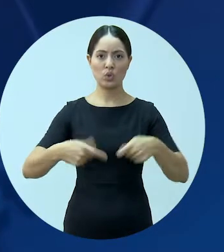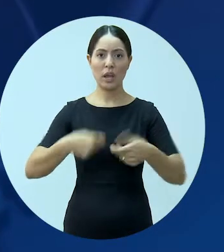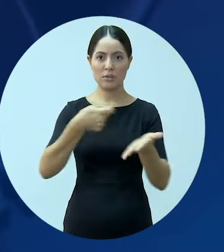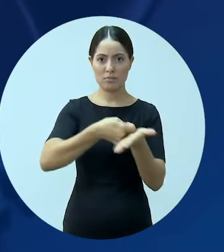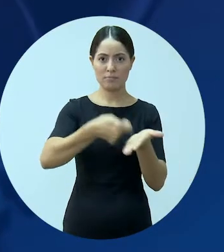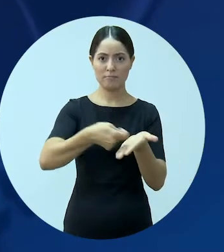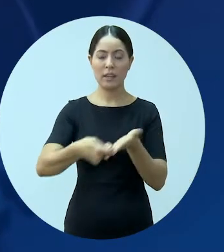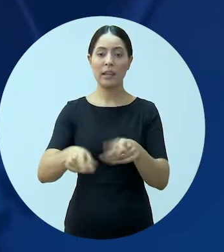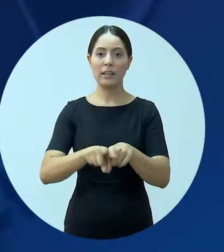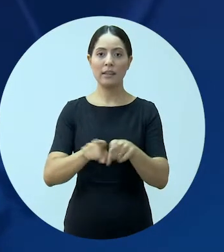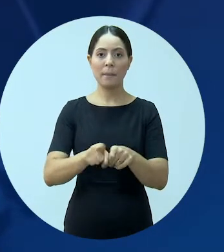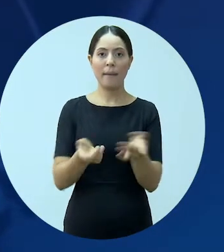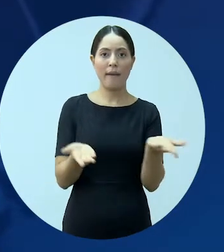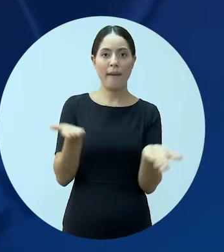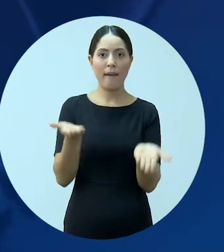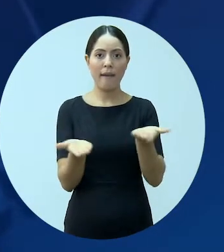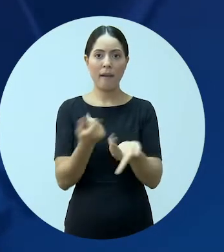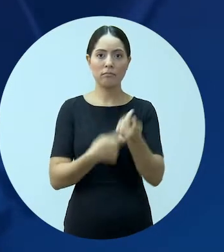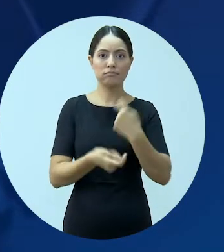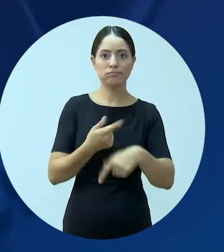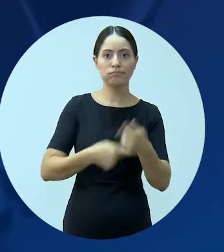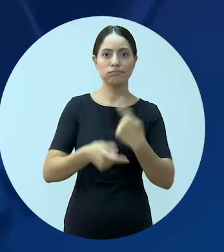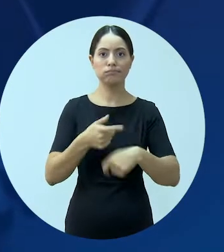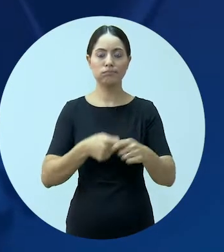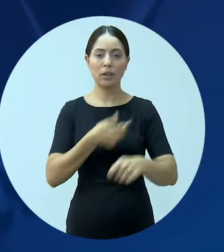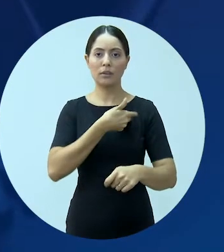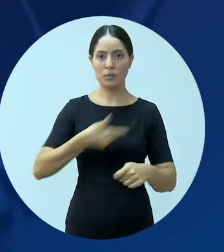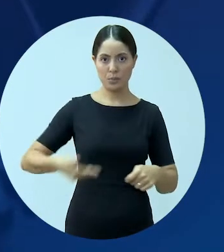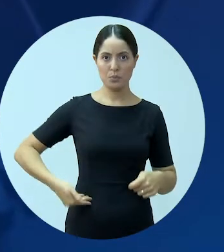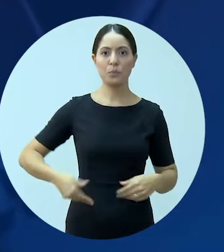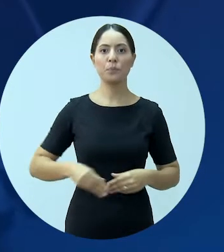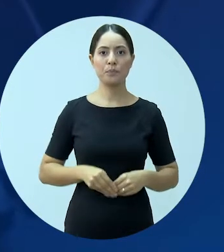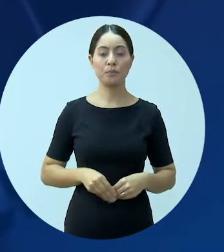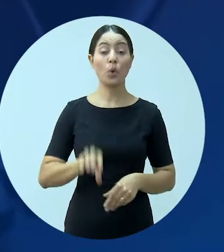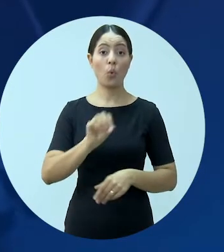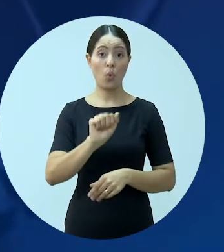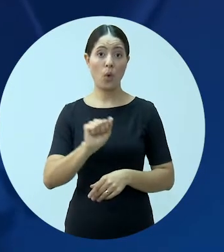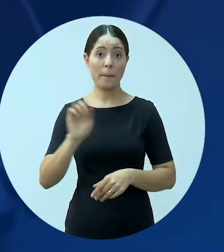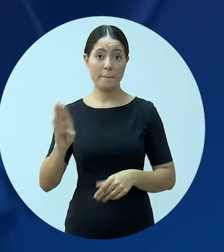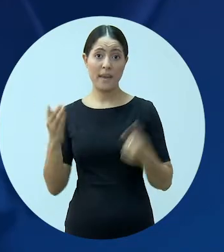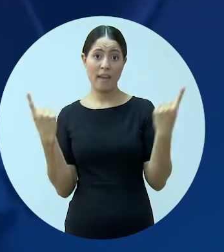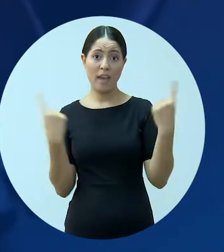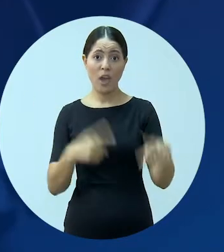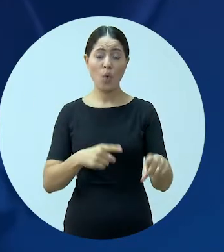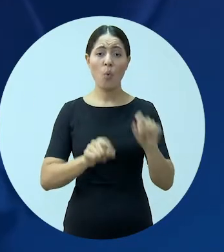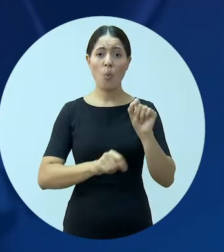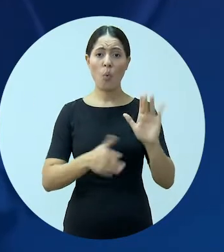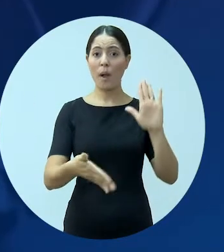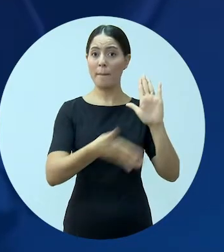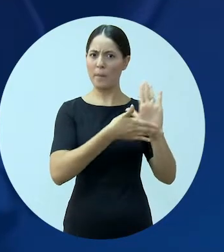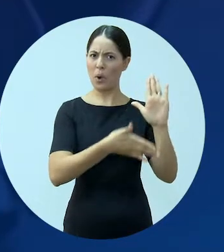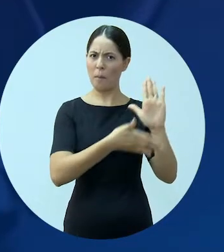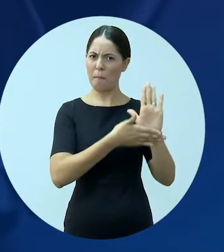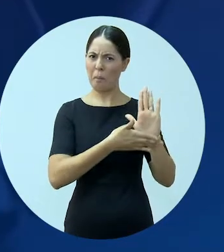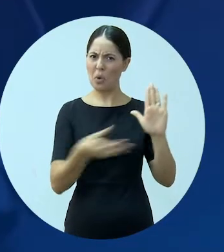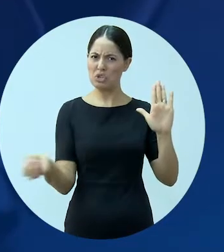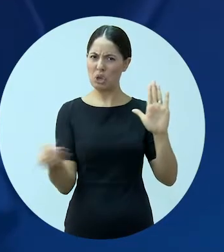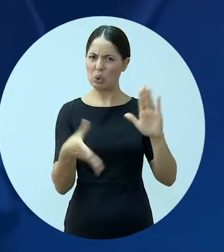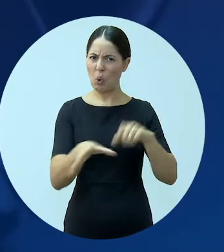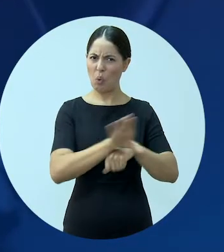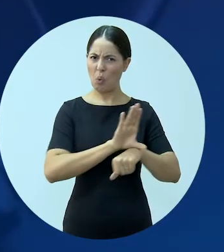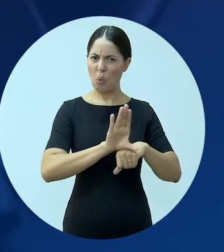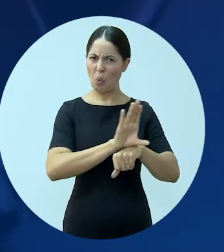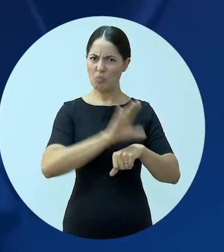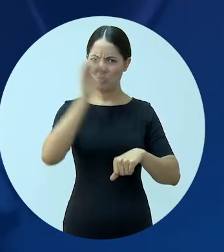despesas obrigatórias e de reequilíbrio fiscal em orçamentos públicos. A OAB é contra a proposta que